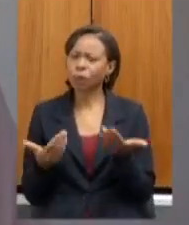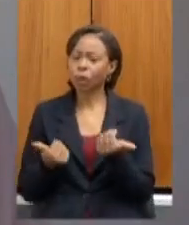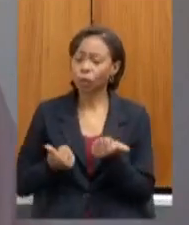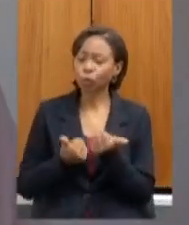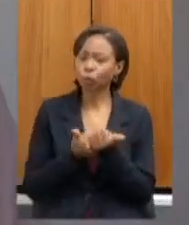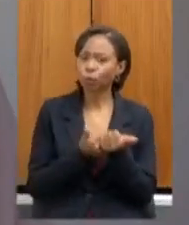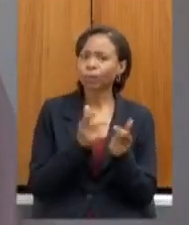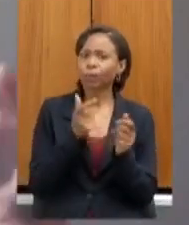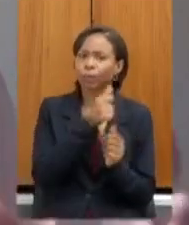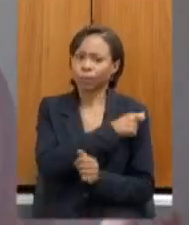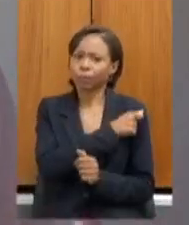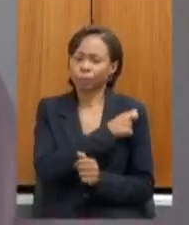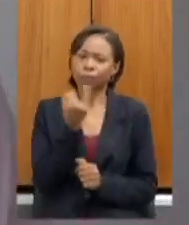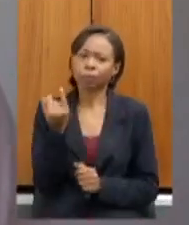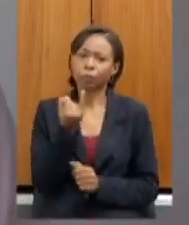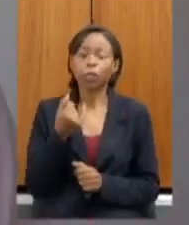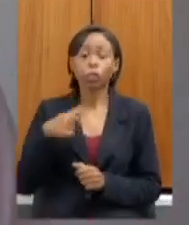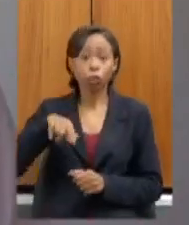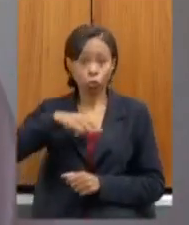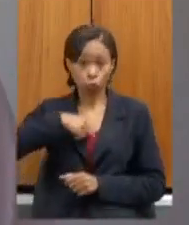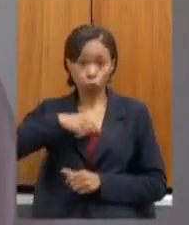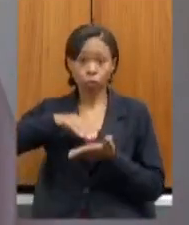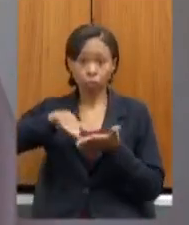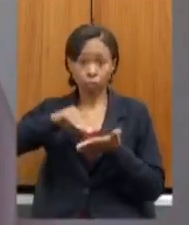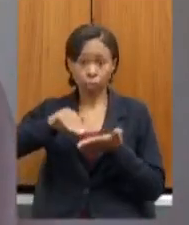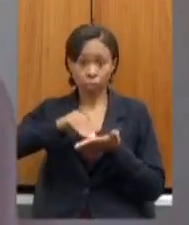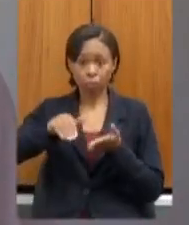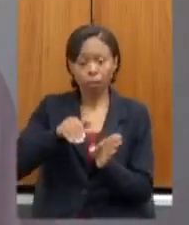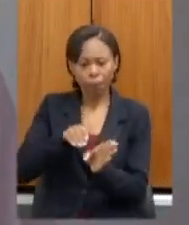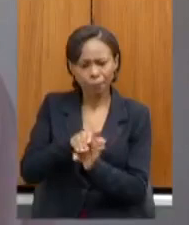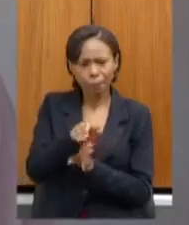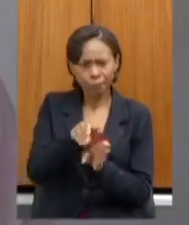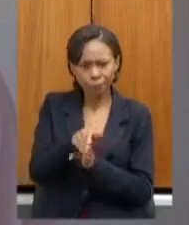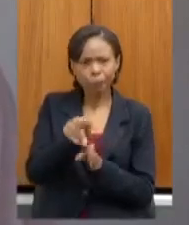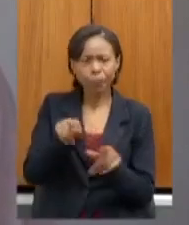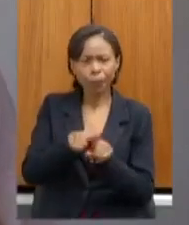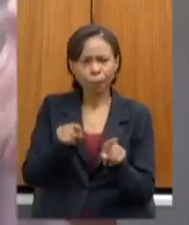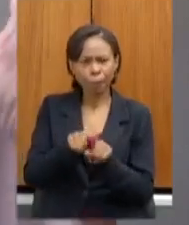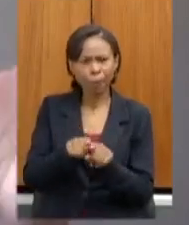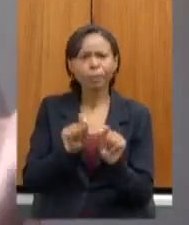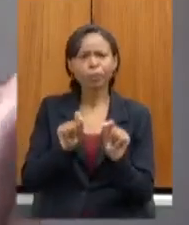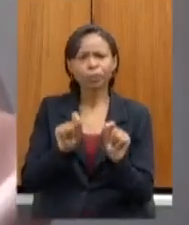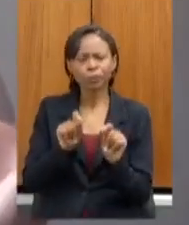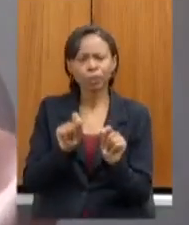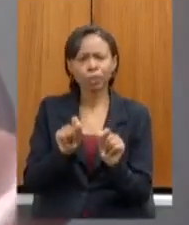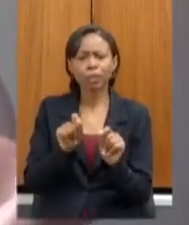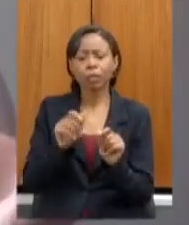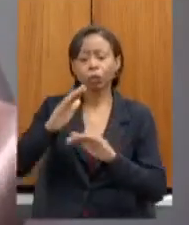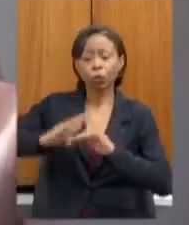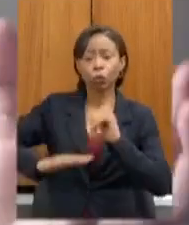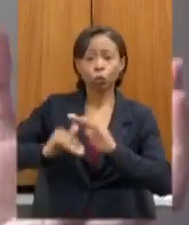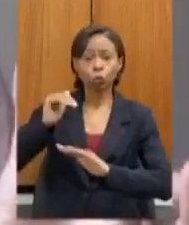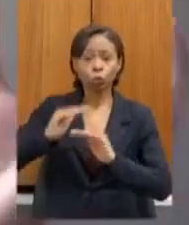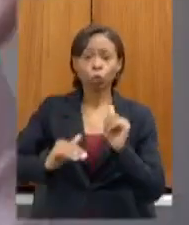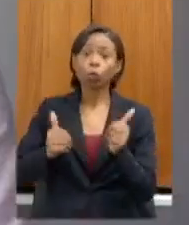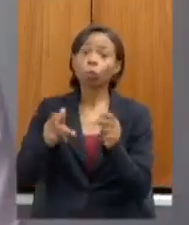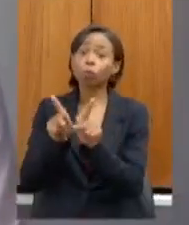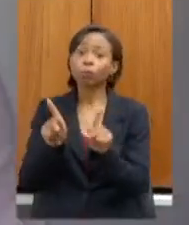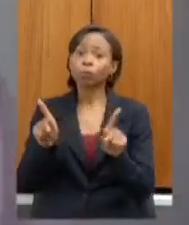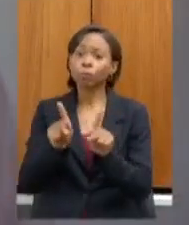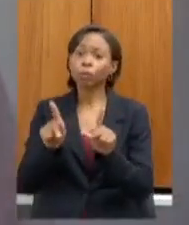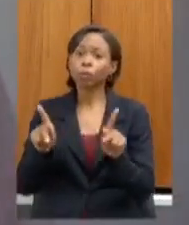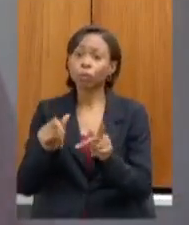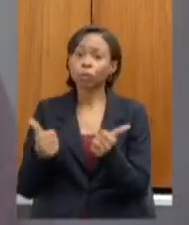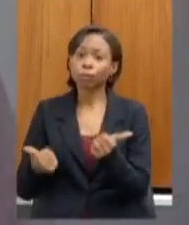aprendizagem houve uma orientação nossa também muito importante deputada em relação a essa orientação do profissional do professor de apoio